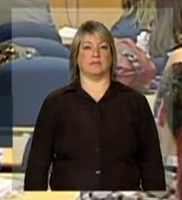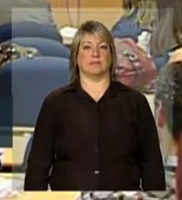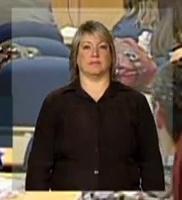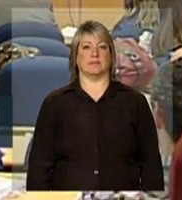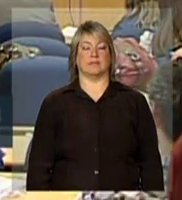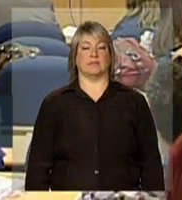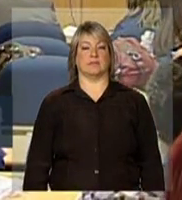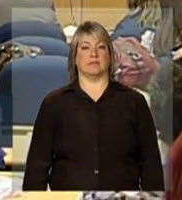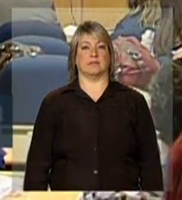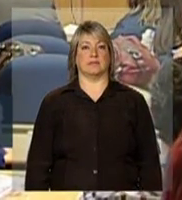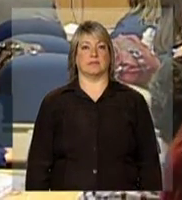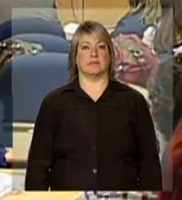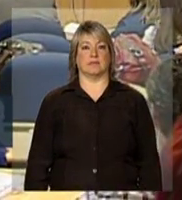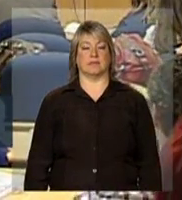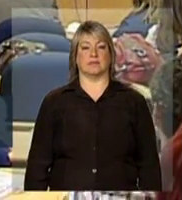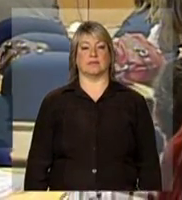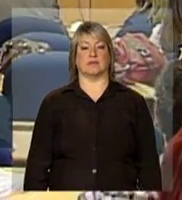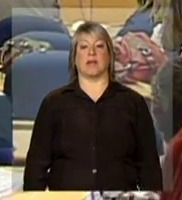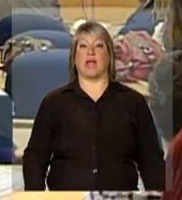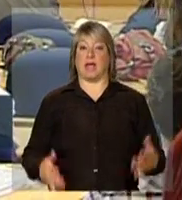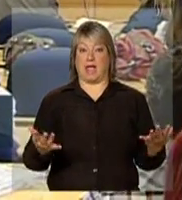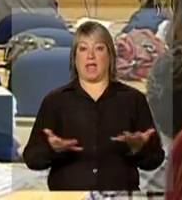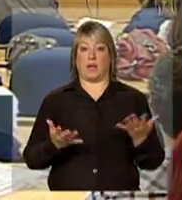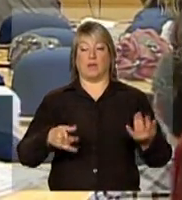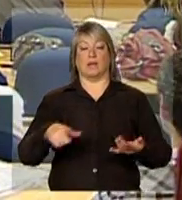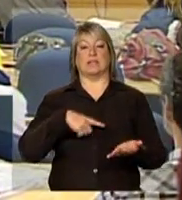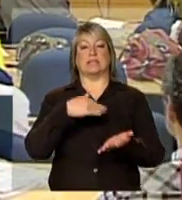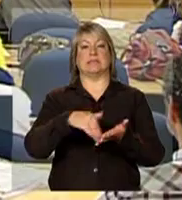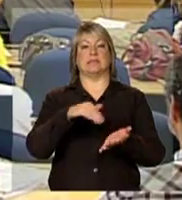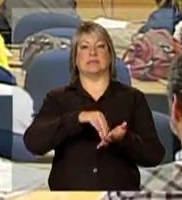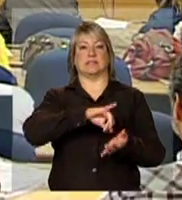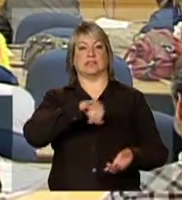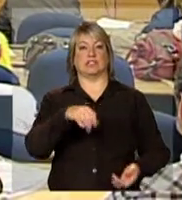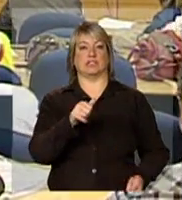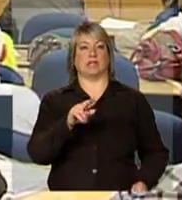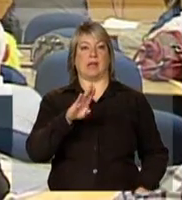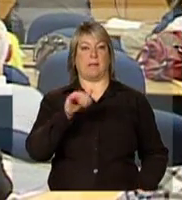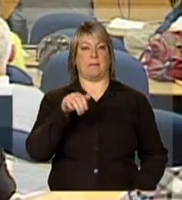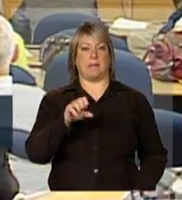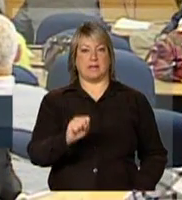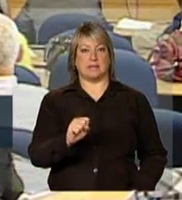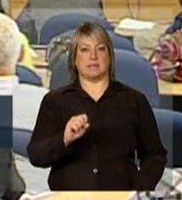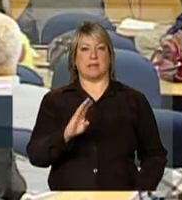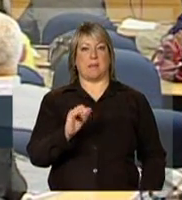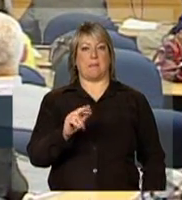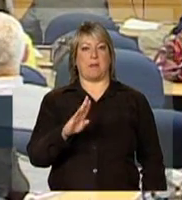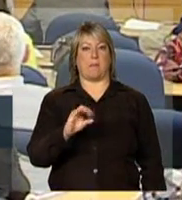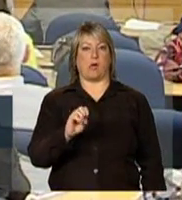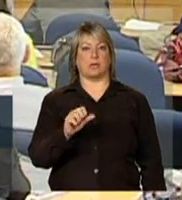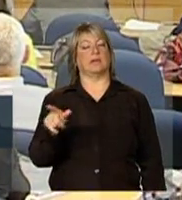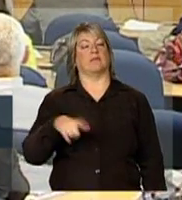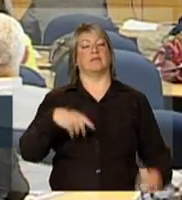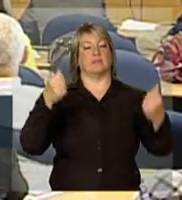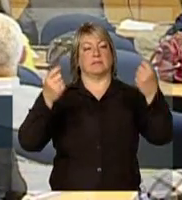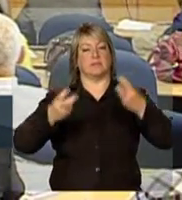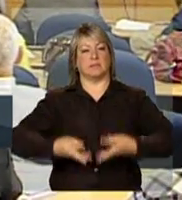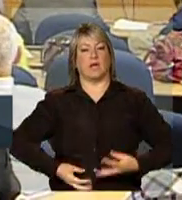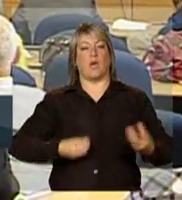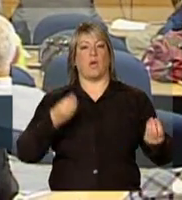Não, de jeito nenhum, ministro. Então, agora, senhor secretário Jarvas Barbosa fará a apresentação dos dados